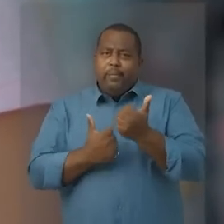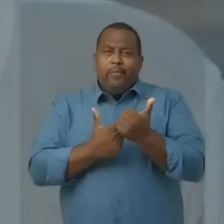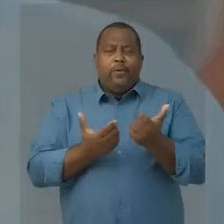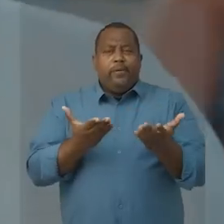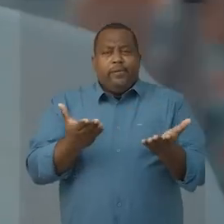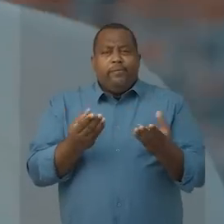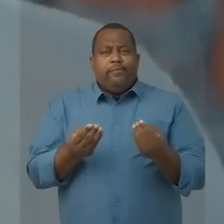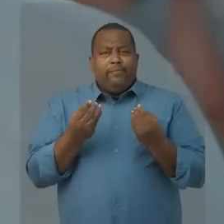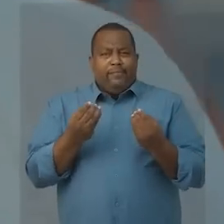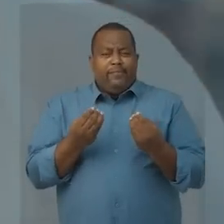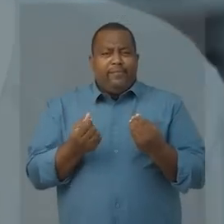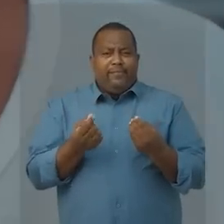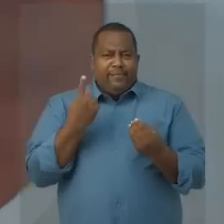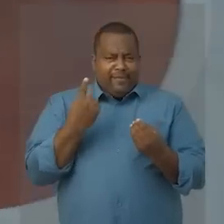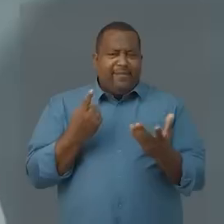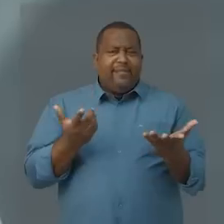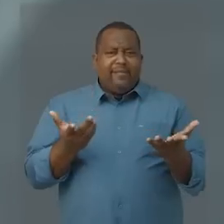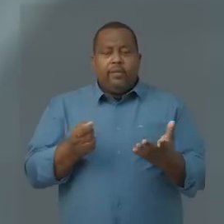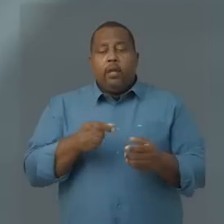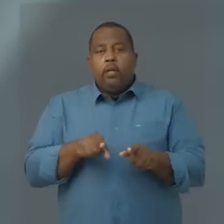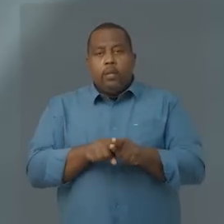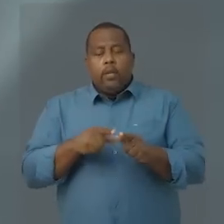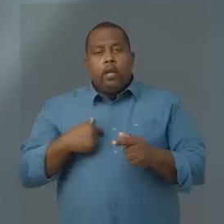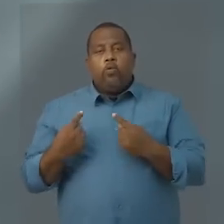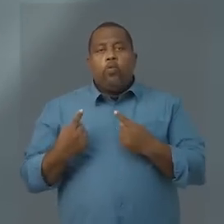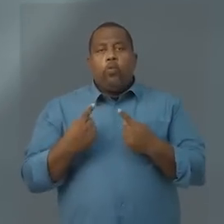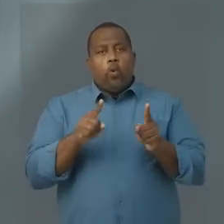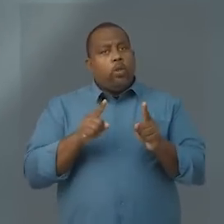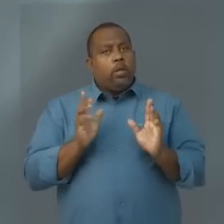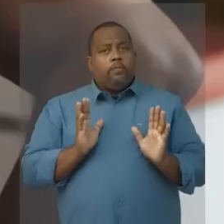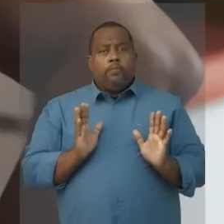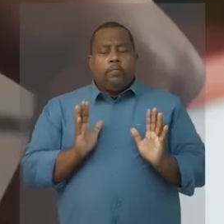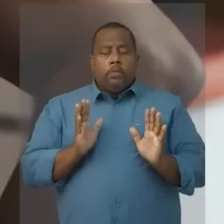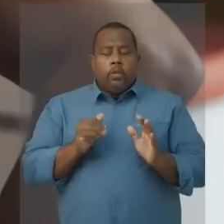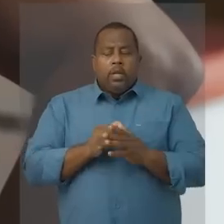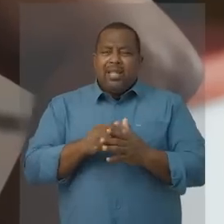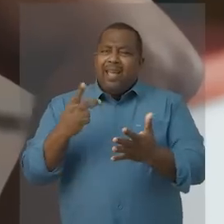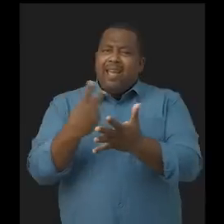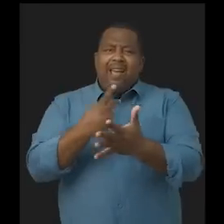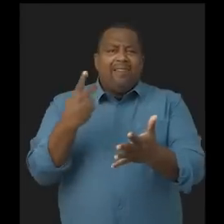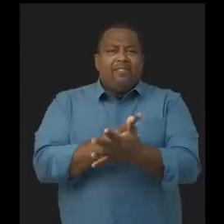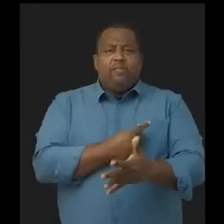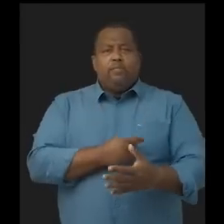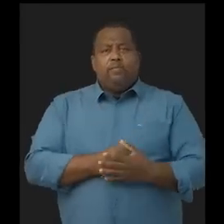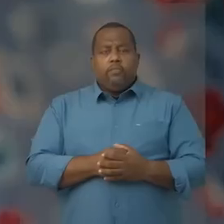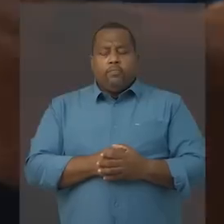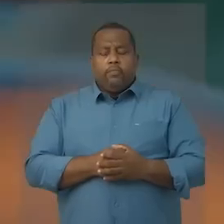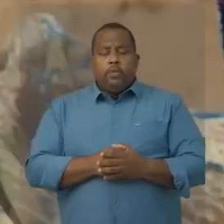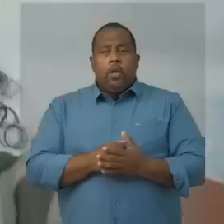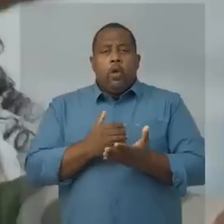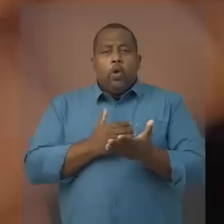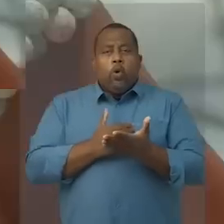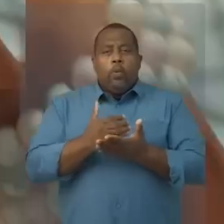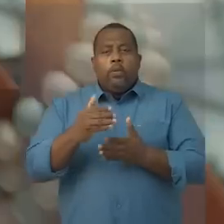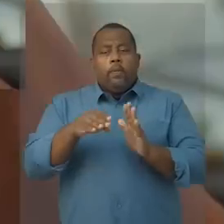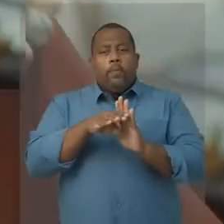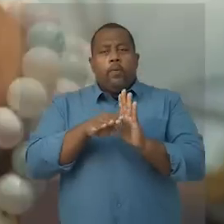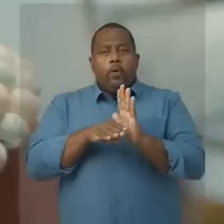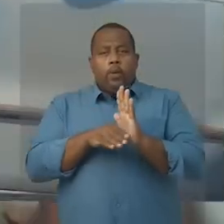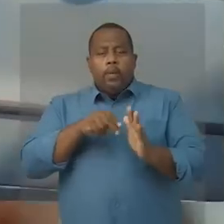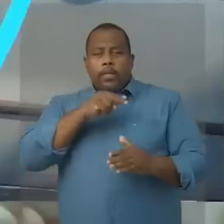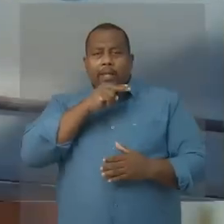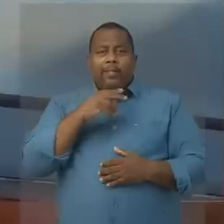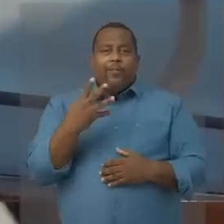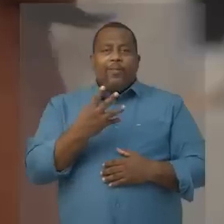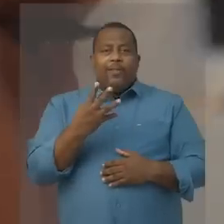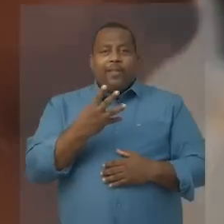isso, né? Eu não aceito isso aí, não. Então, eu sou totalmente bom. Está erradíssimo. Vai começar o programa de